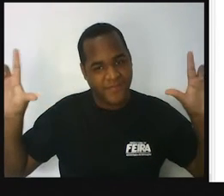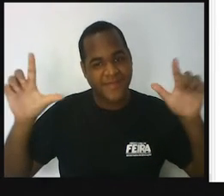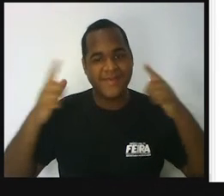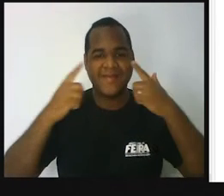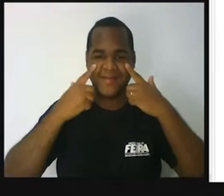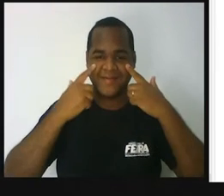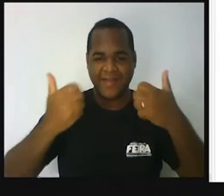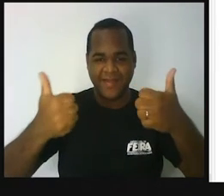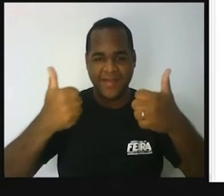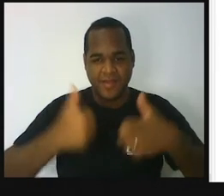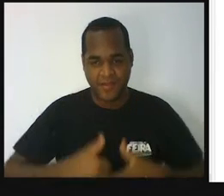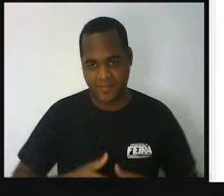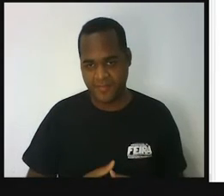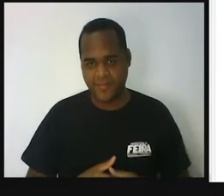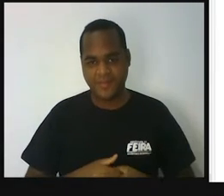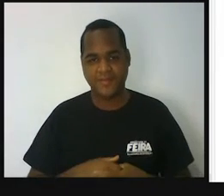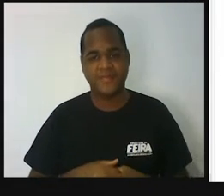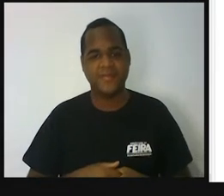Aê! Bom,